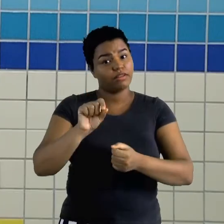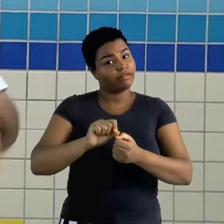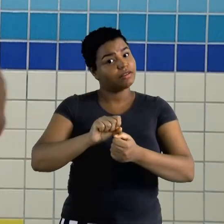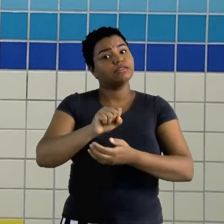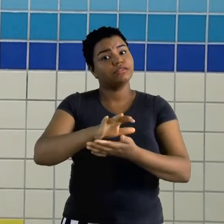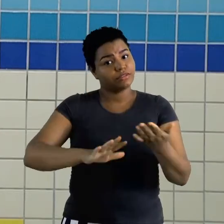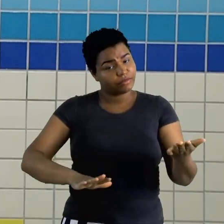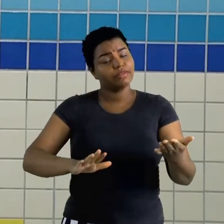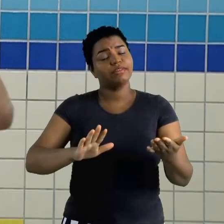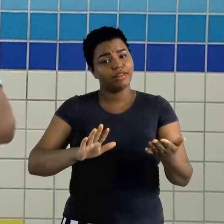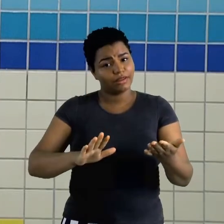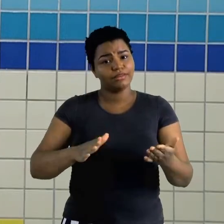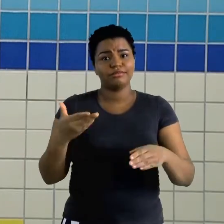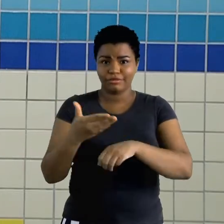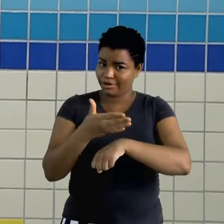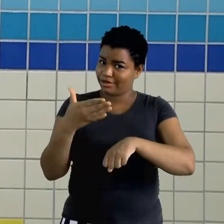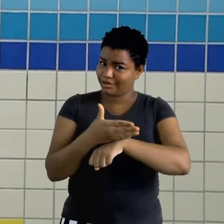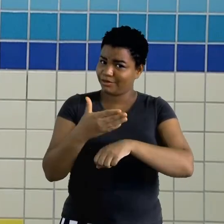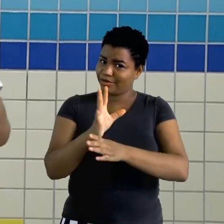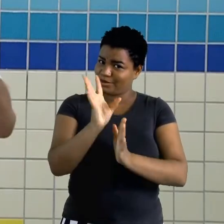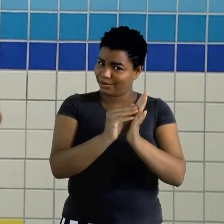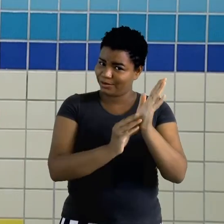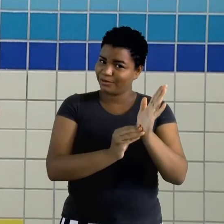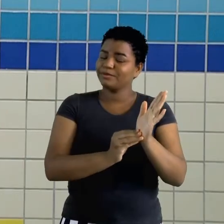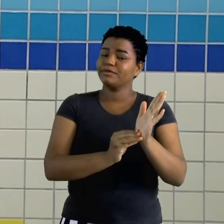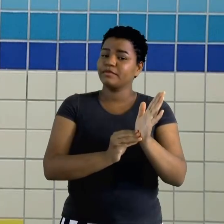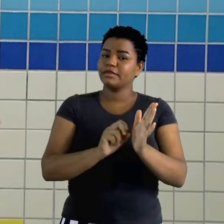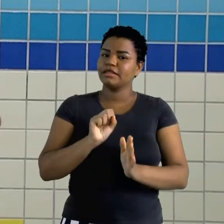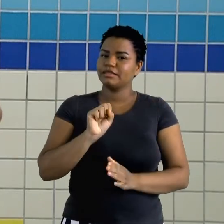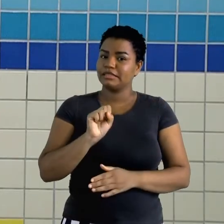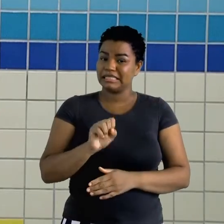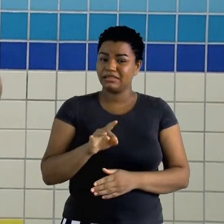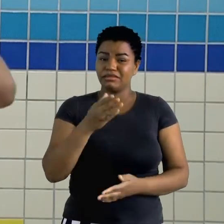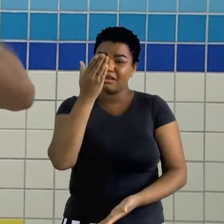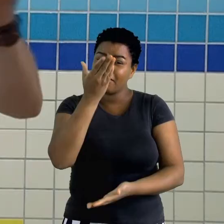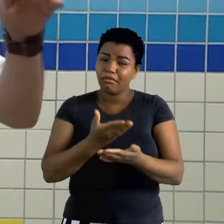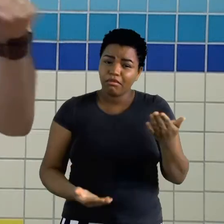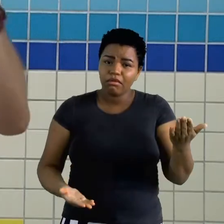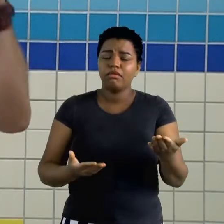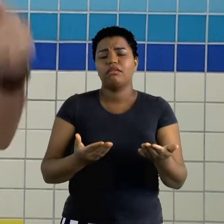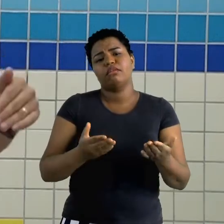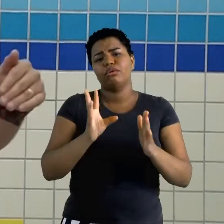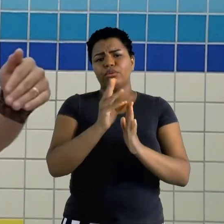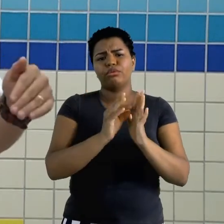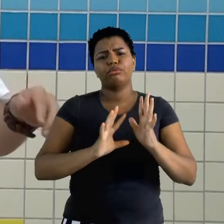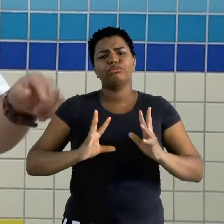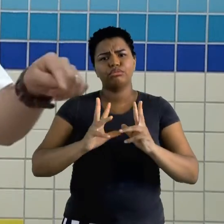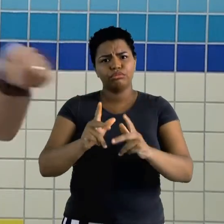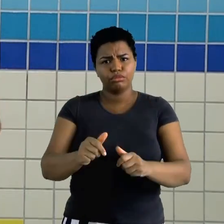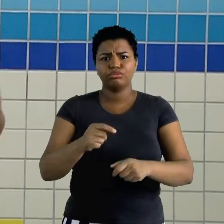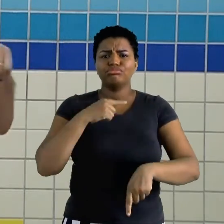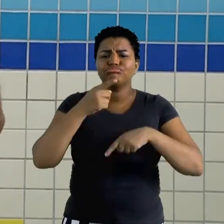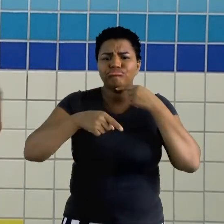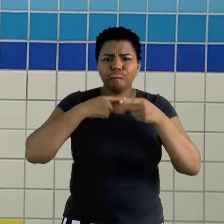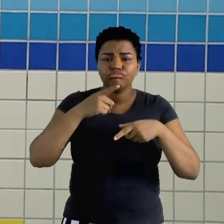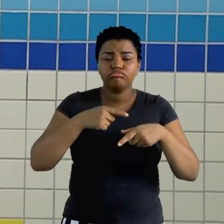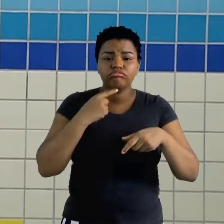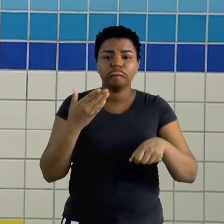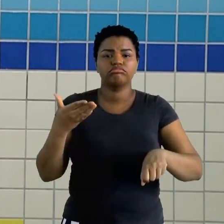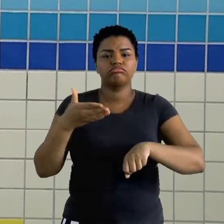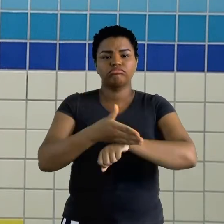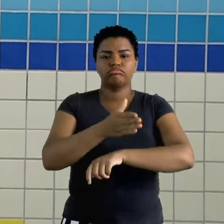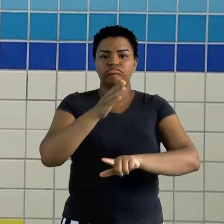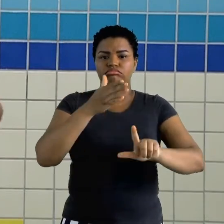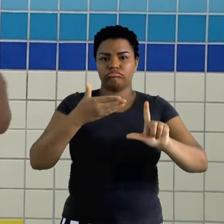física, que vocês estão participando dos nossos conteúdos. E se você perdeu todo o nosso conteúdo, está com dúvida, entre lá na nossa plataforma